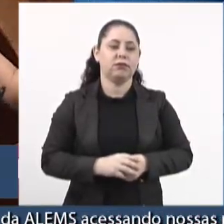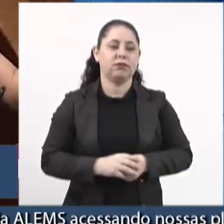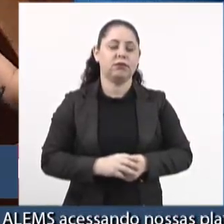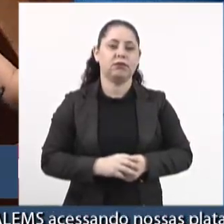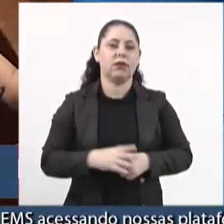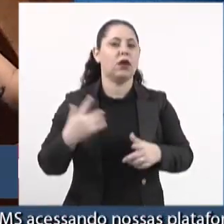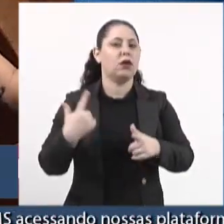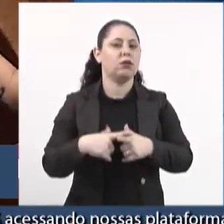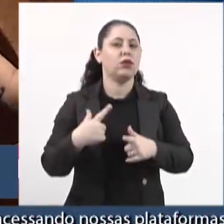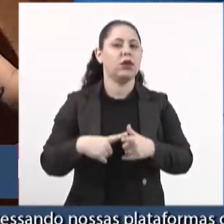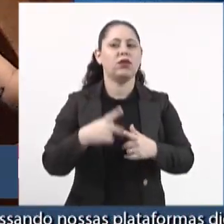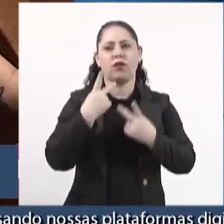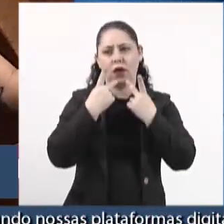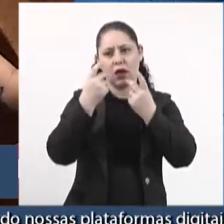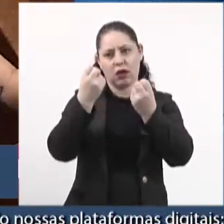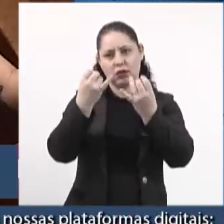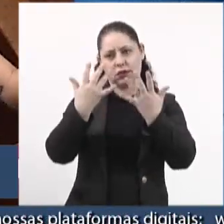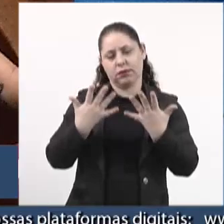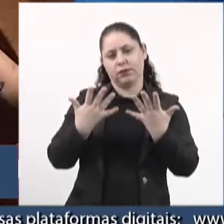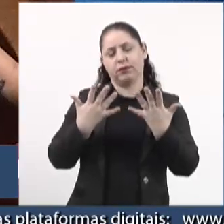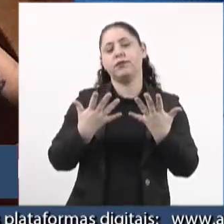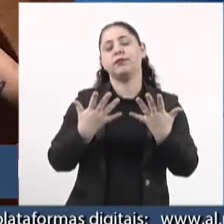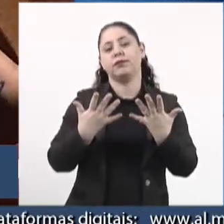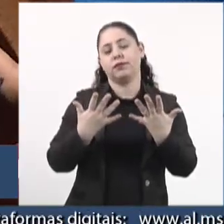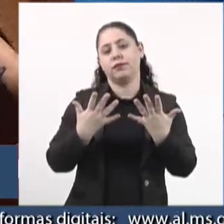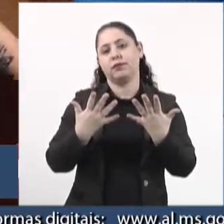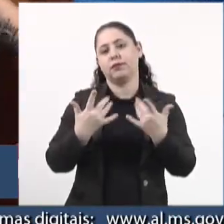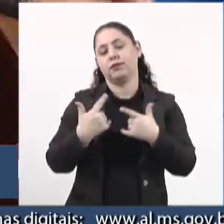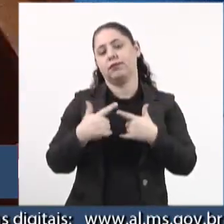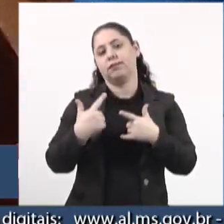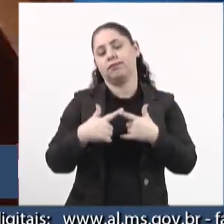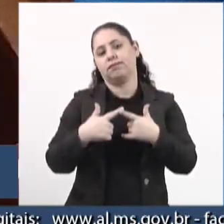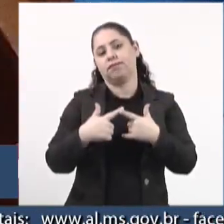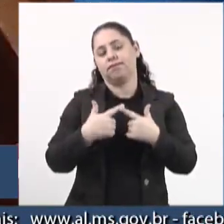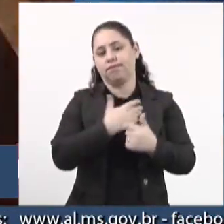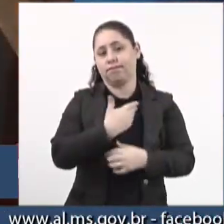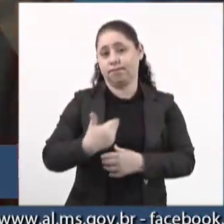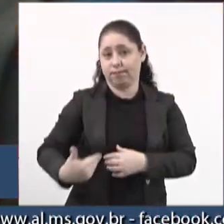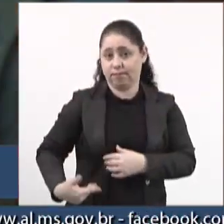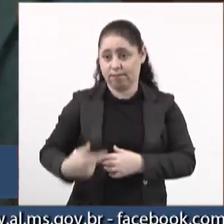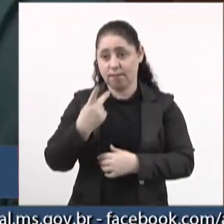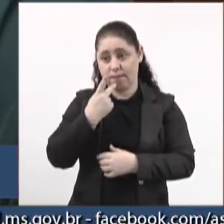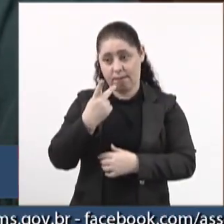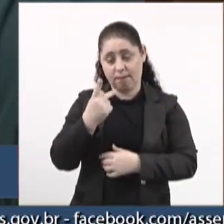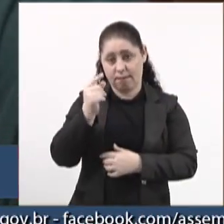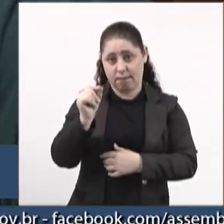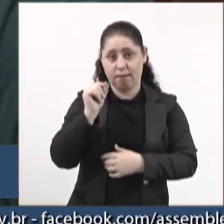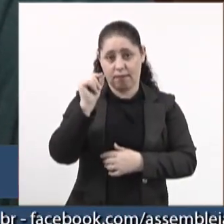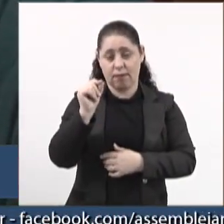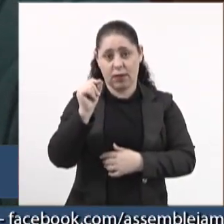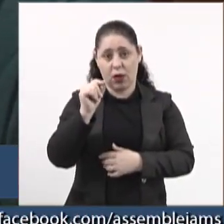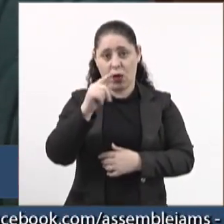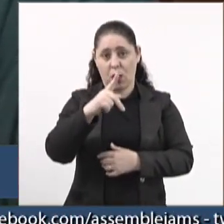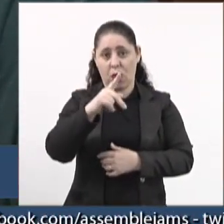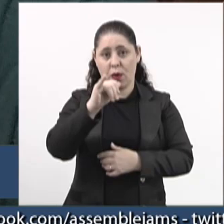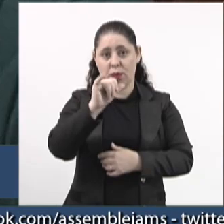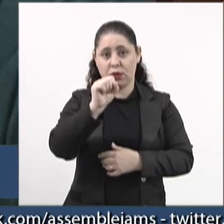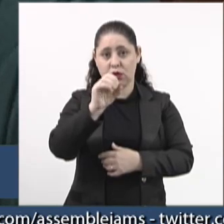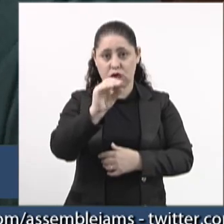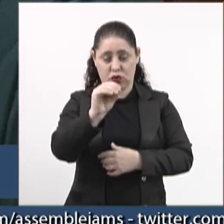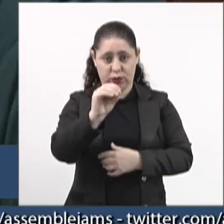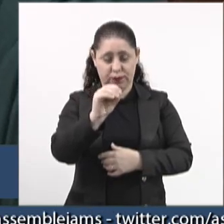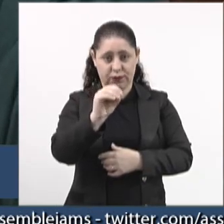Por que eu estou falando isso? Porque o governo alega que nosso piso, Zeca,